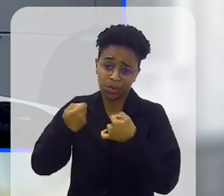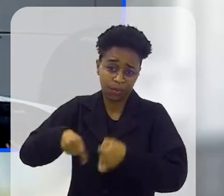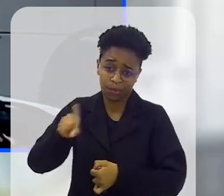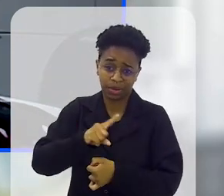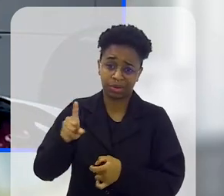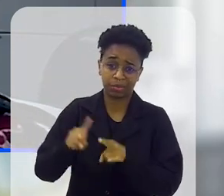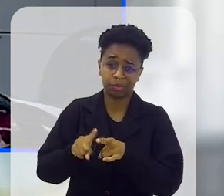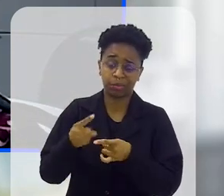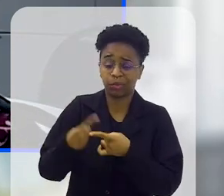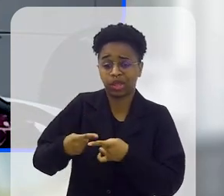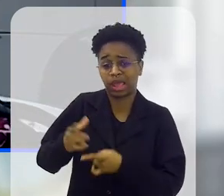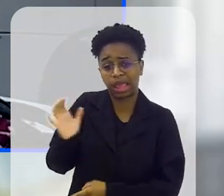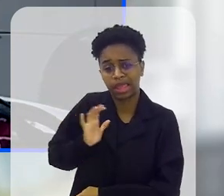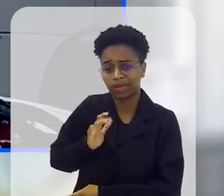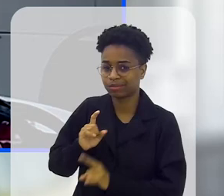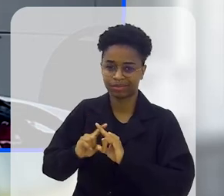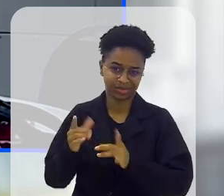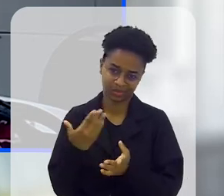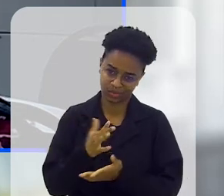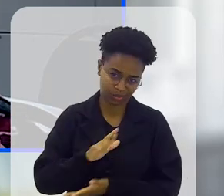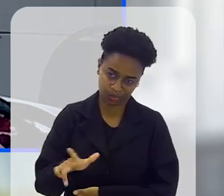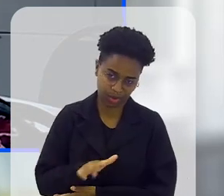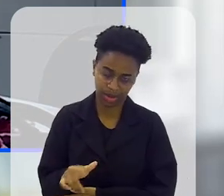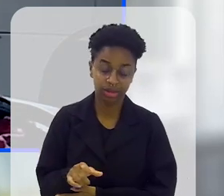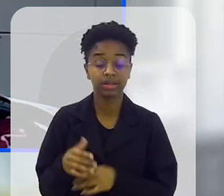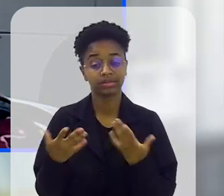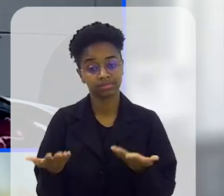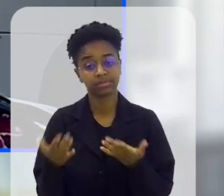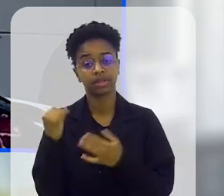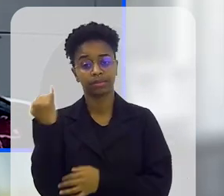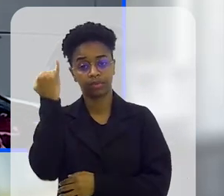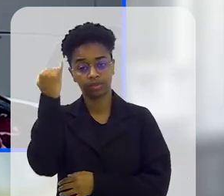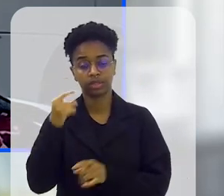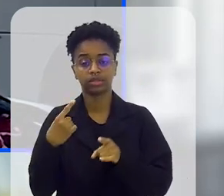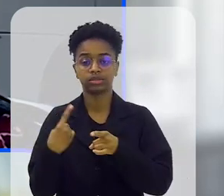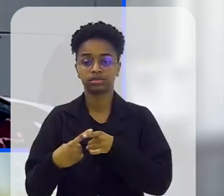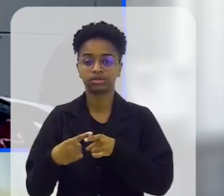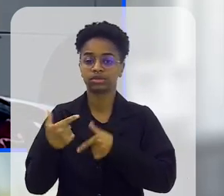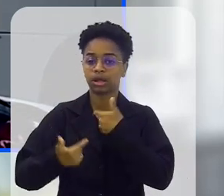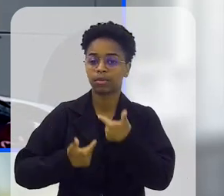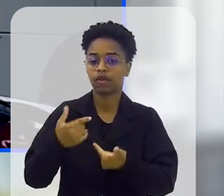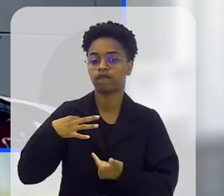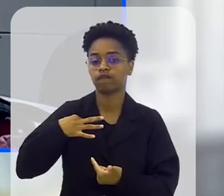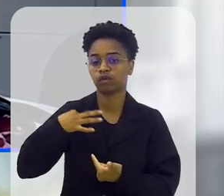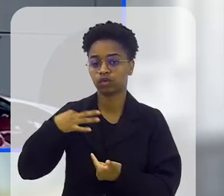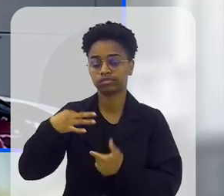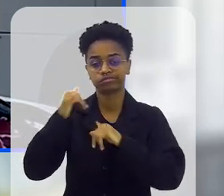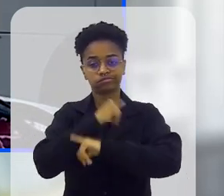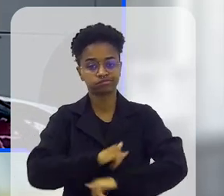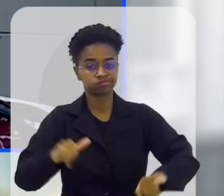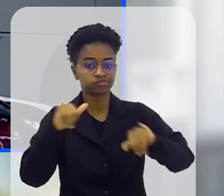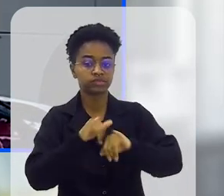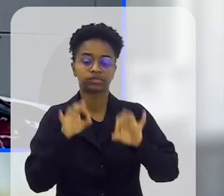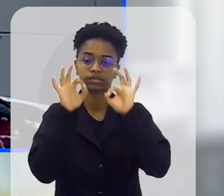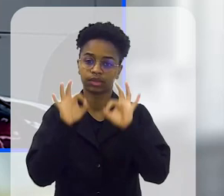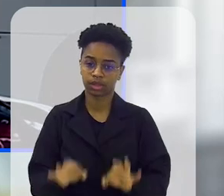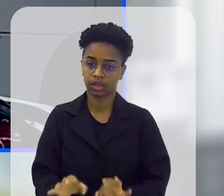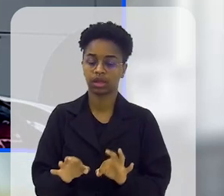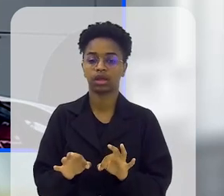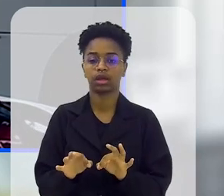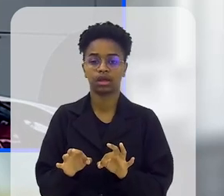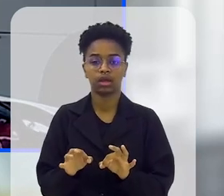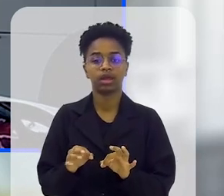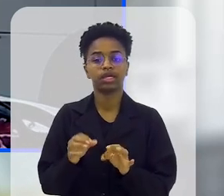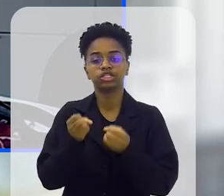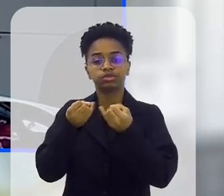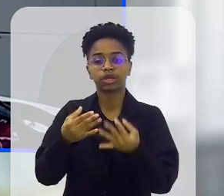precisamos, que nós somos vivos, que não nada a ver, e, então, é importante isso, o trabalho voluntário, divulgar exatamente isso,